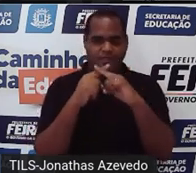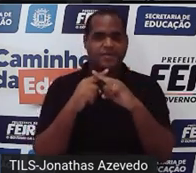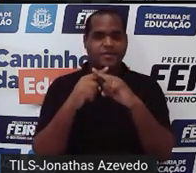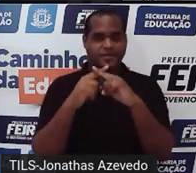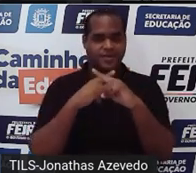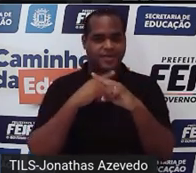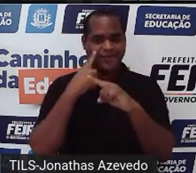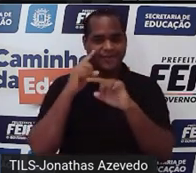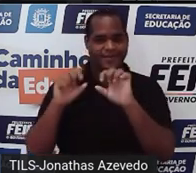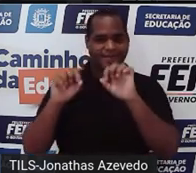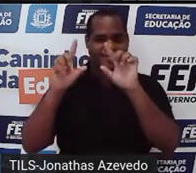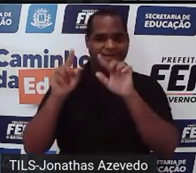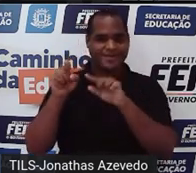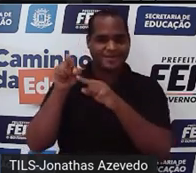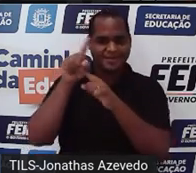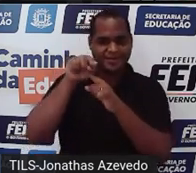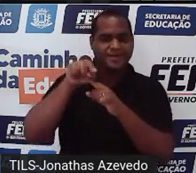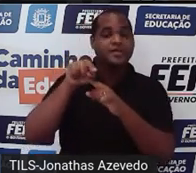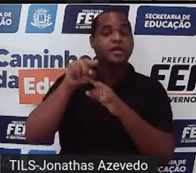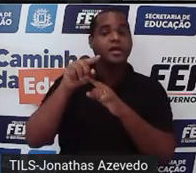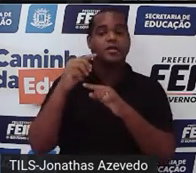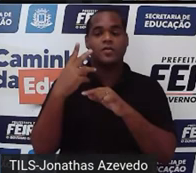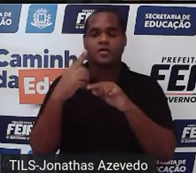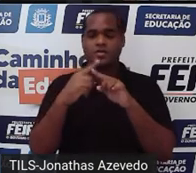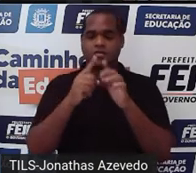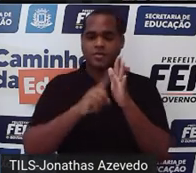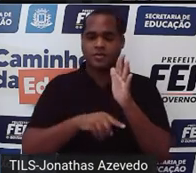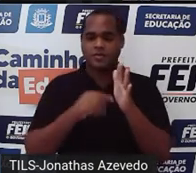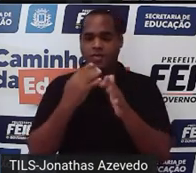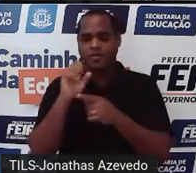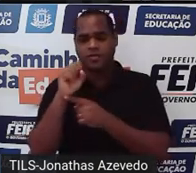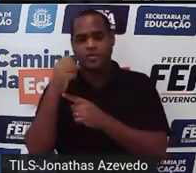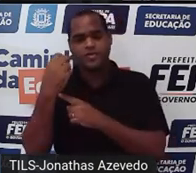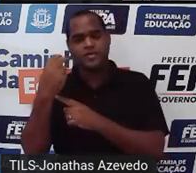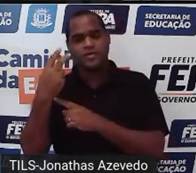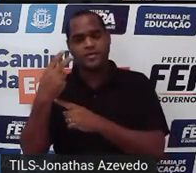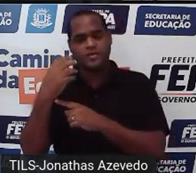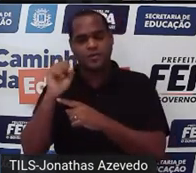ali na outra tela 2x vezes menos 4 menos 8x